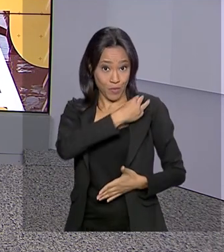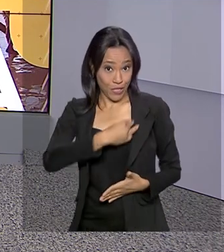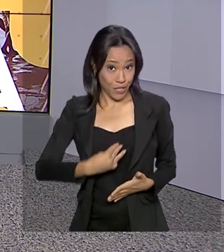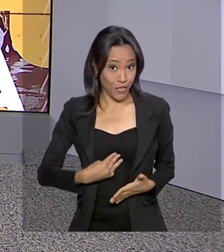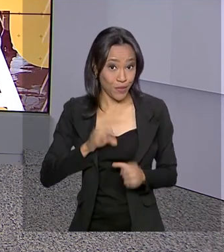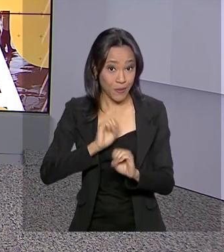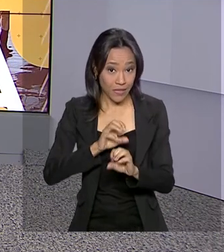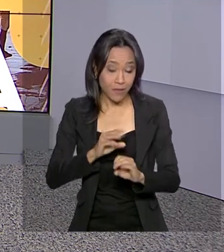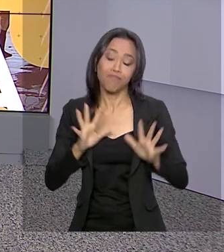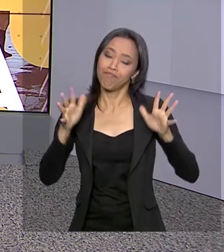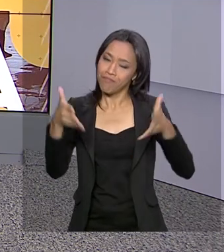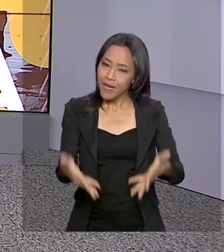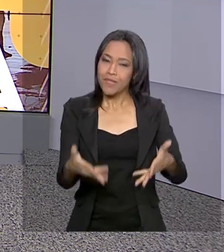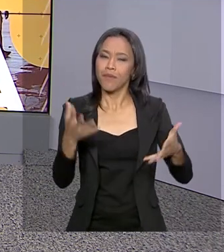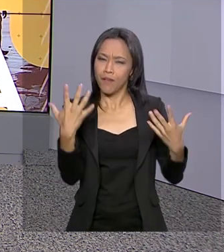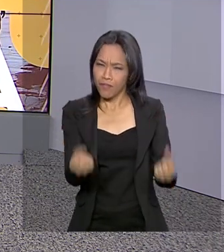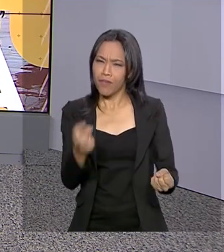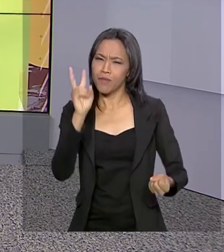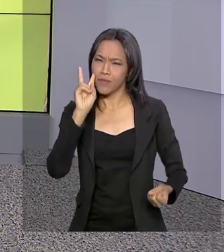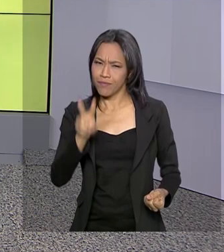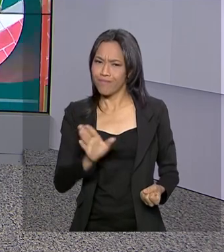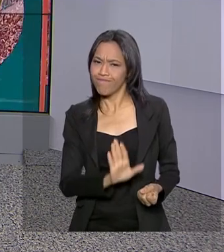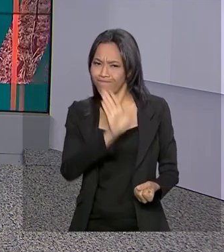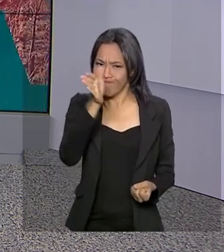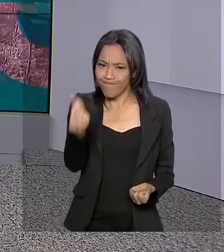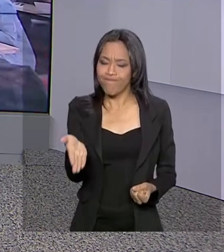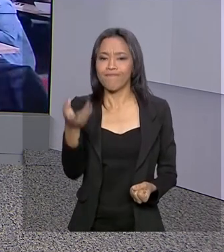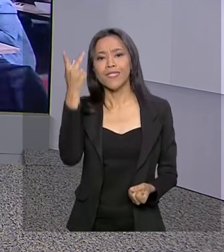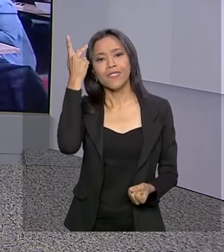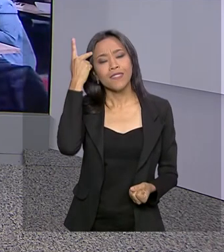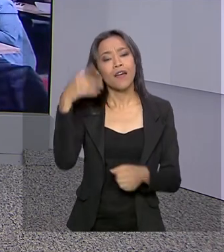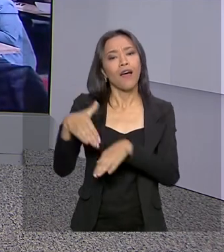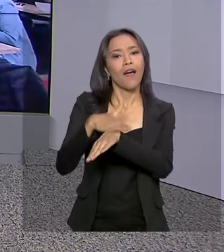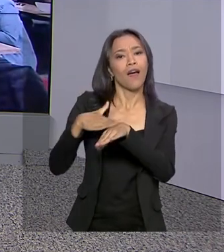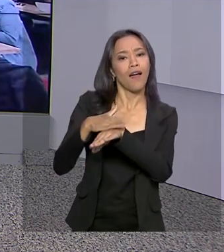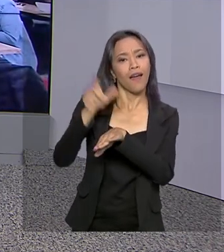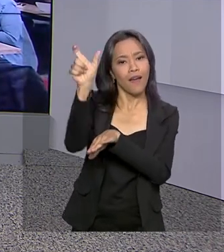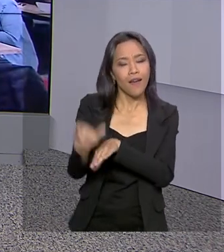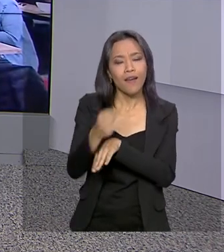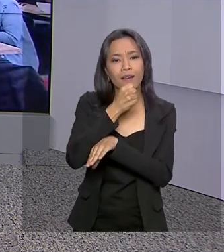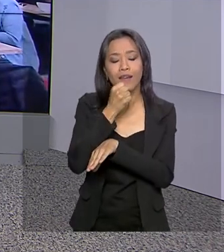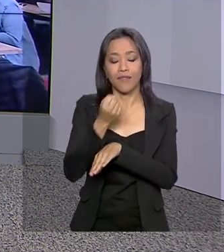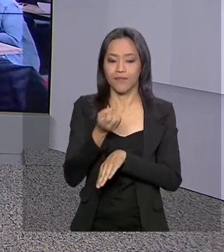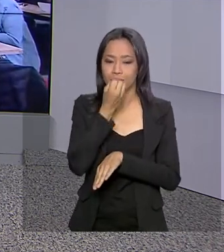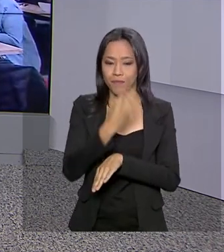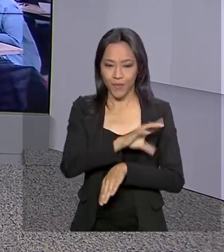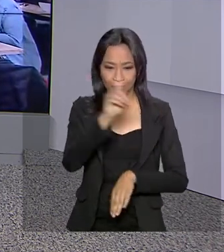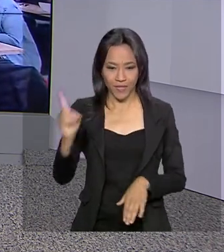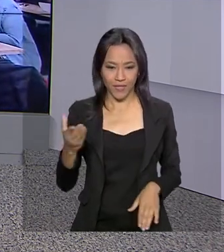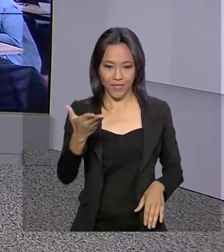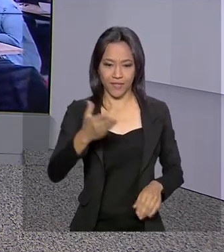Weintraub participa. Vamos então a capital paulista falar com o repórter Ricardo Ferraz. Bom dia, Ricardo.